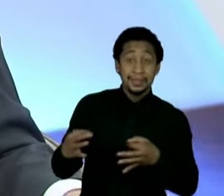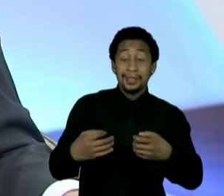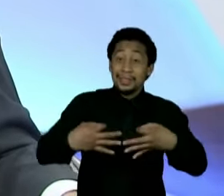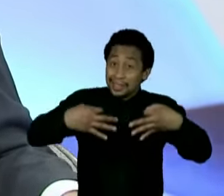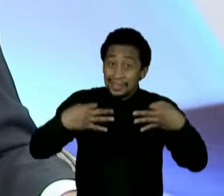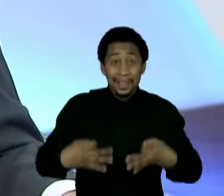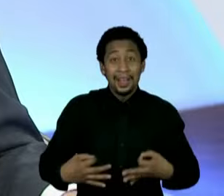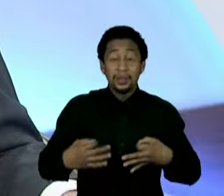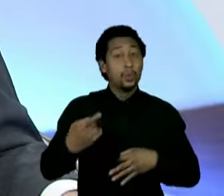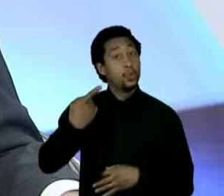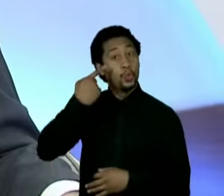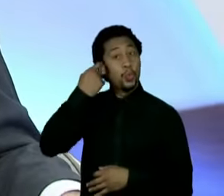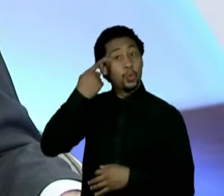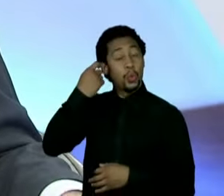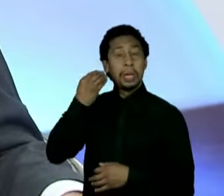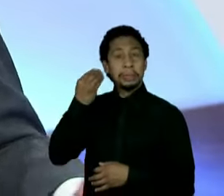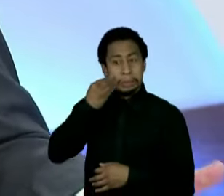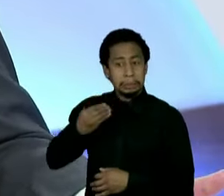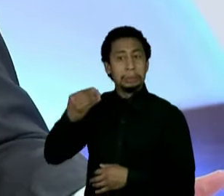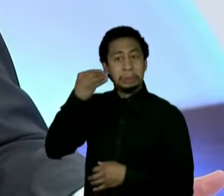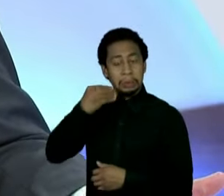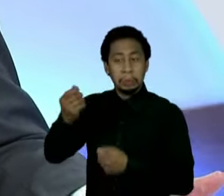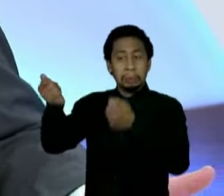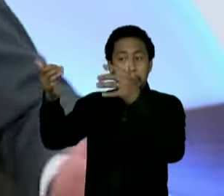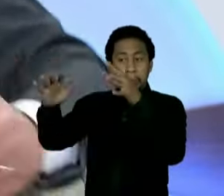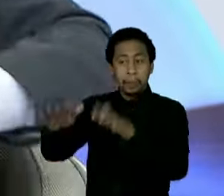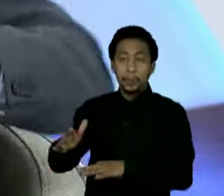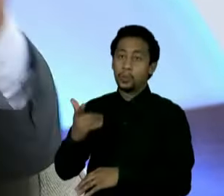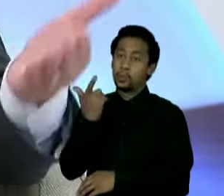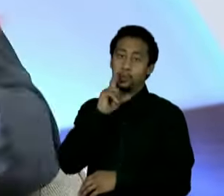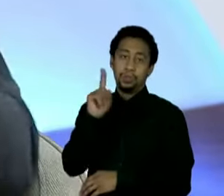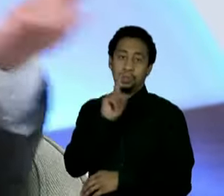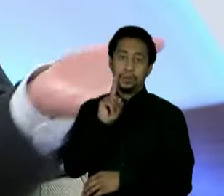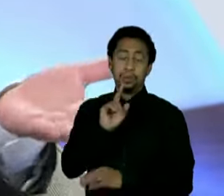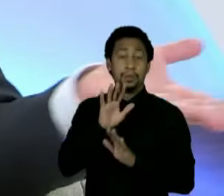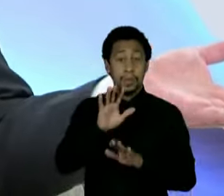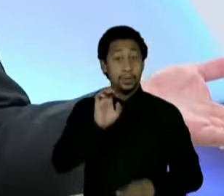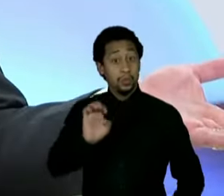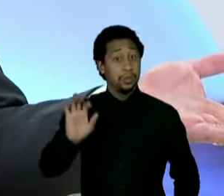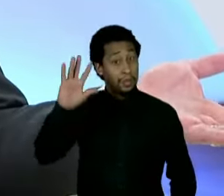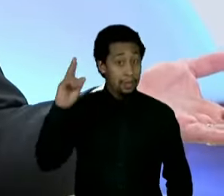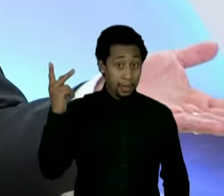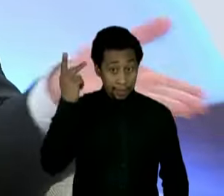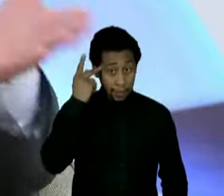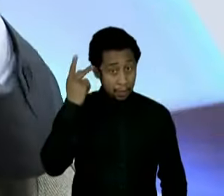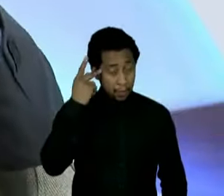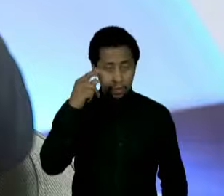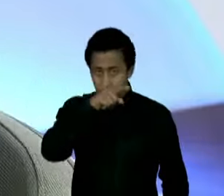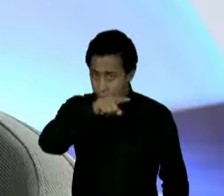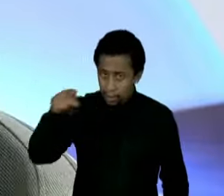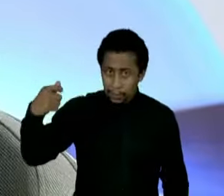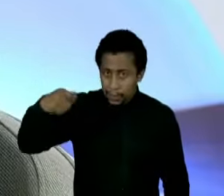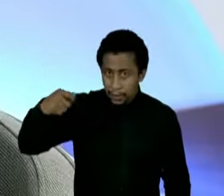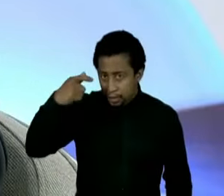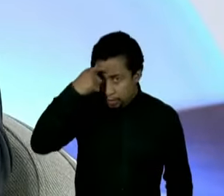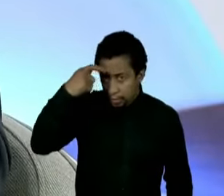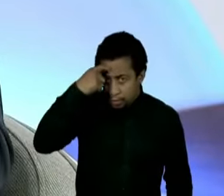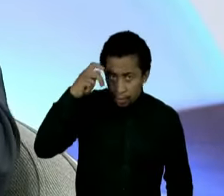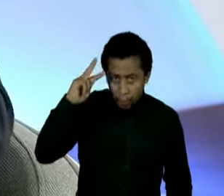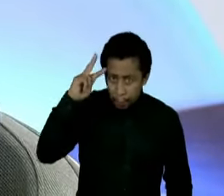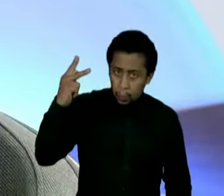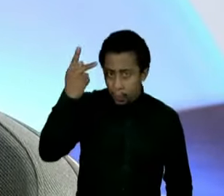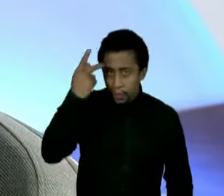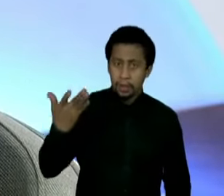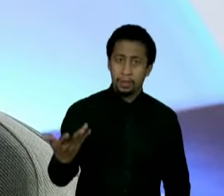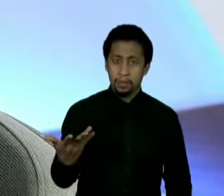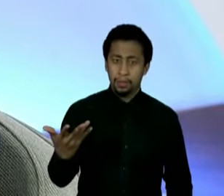mas não conseguiu quebrar. Do ponto de vista do Estado de São Paulo, nós temos que mudar a ficha. Nós não podemos ser um Estado que